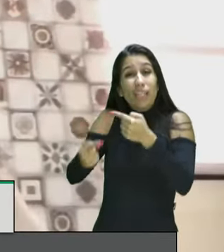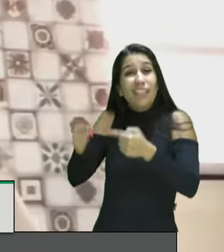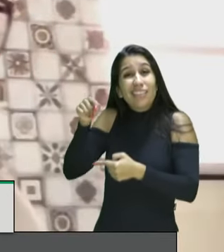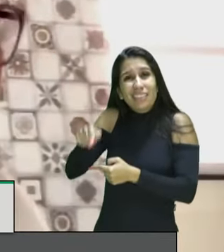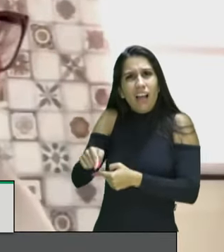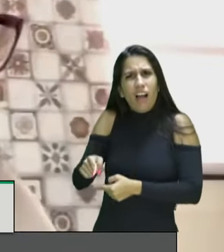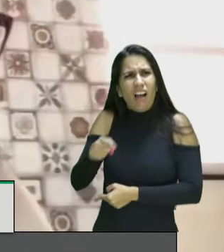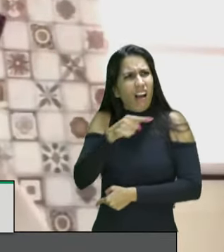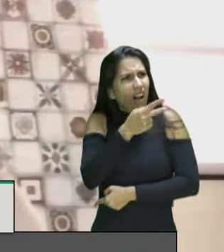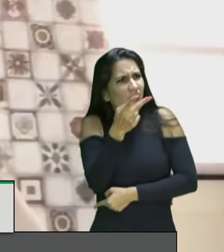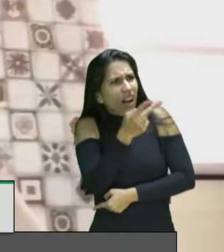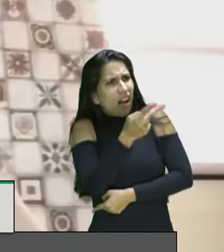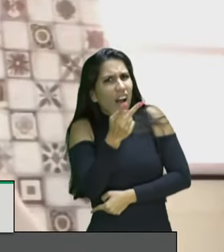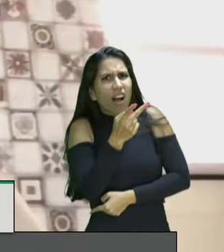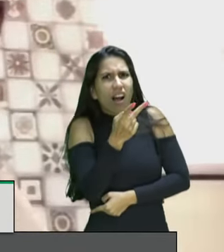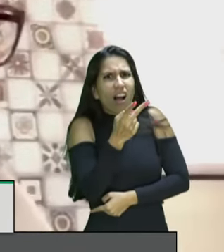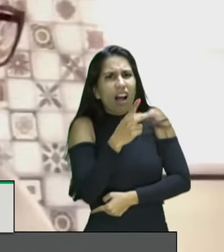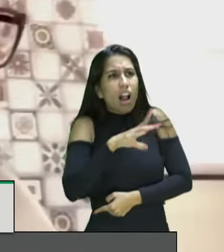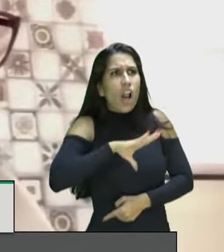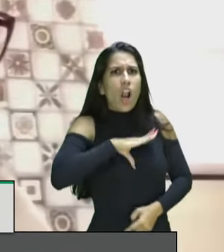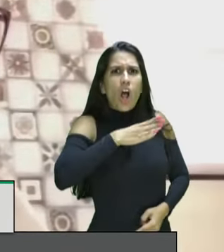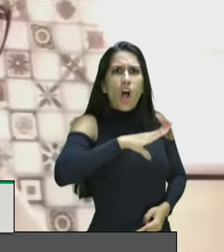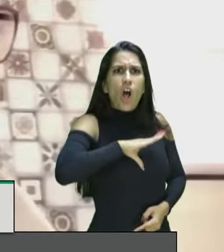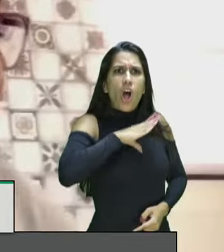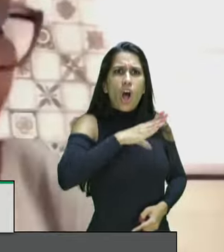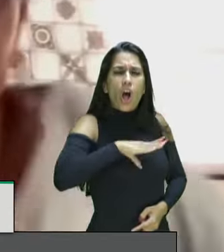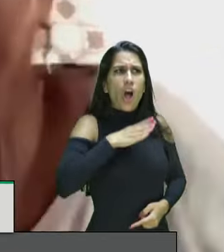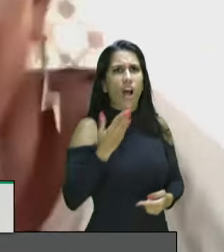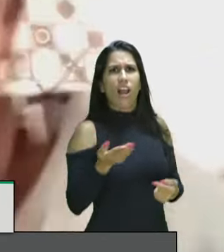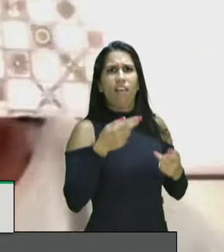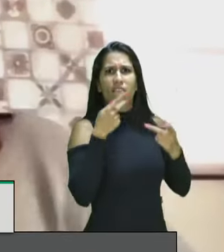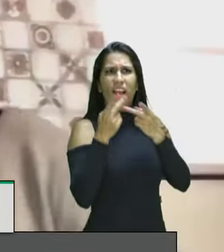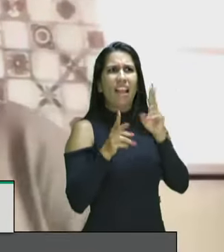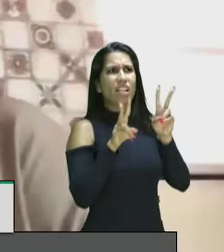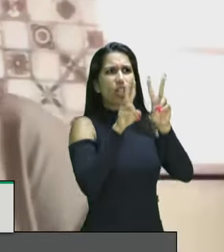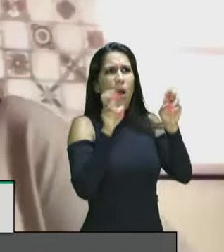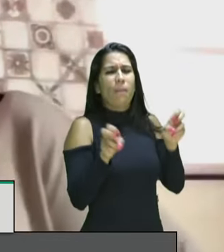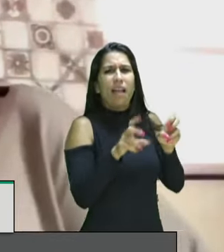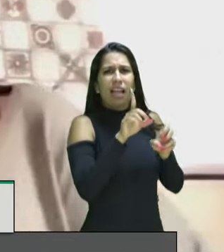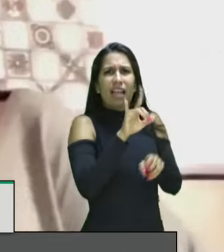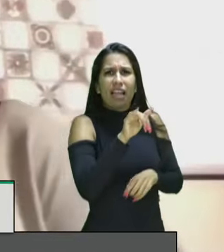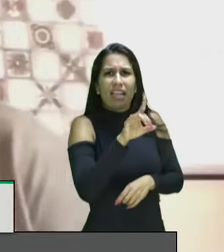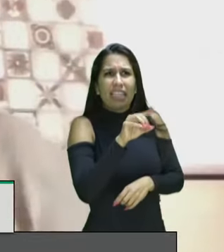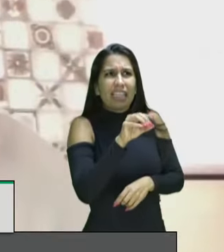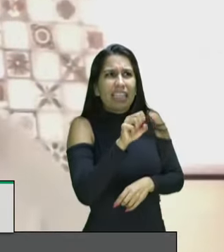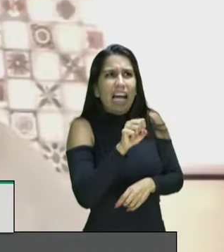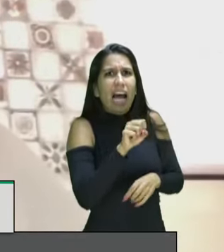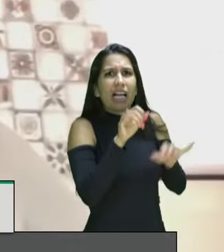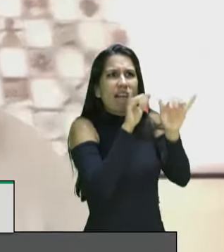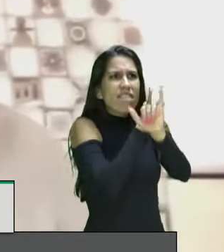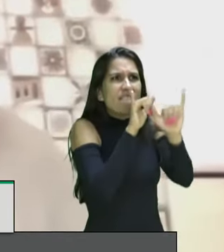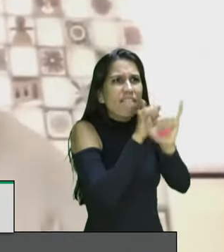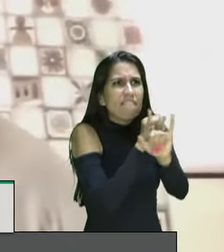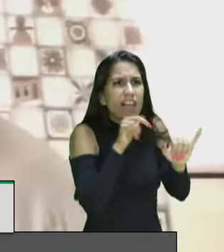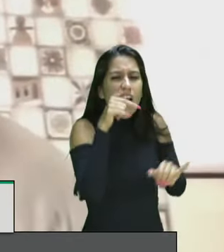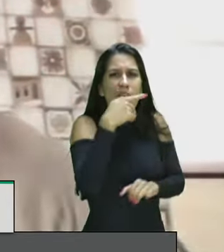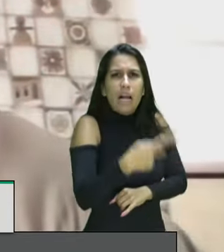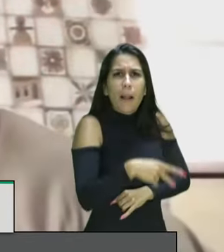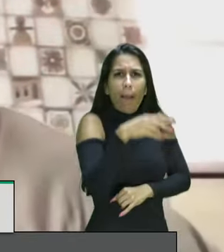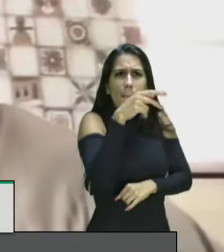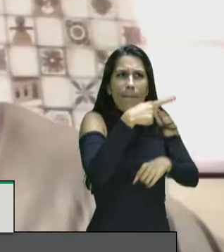têm coragem desavergonhadamente de falar de dados de estatísticas que o nosso país